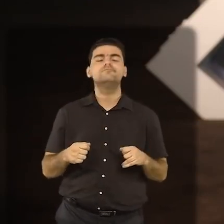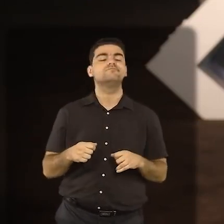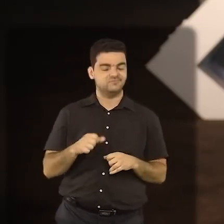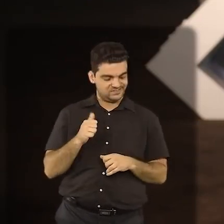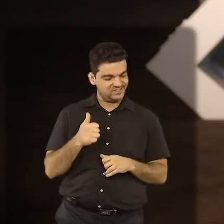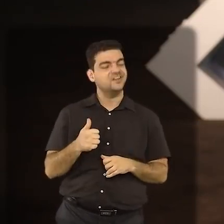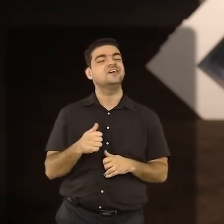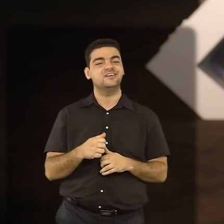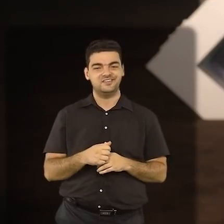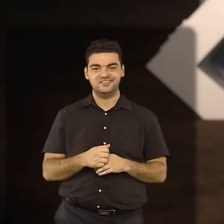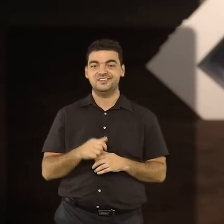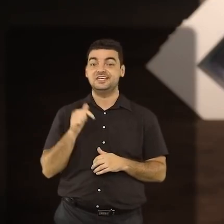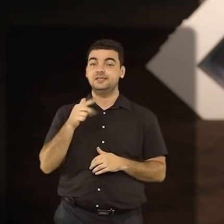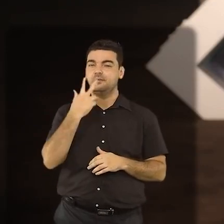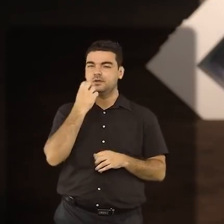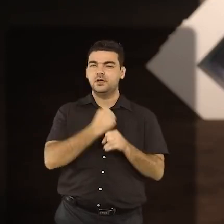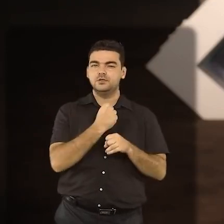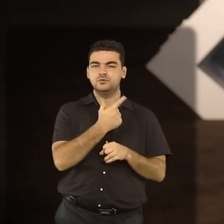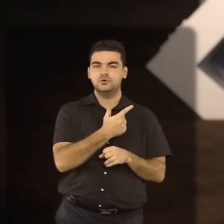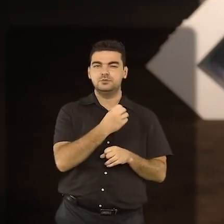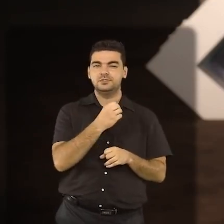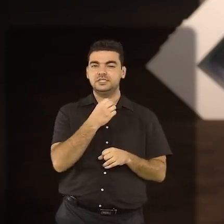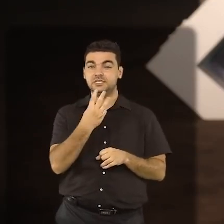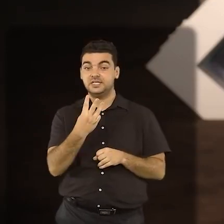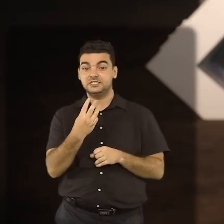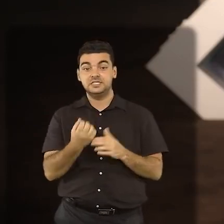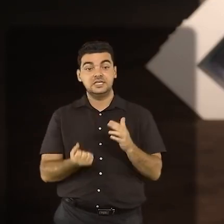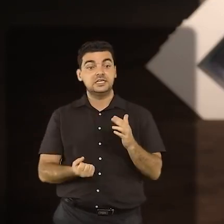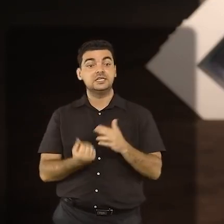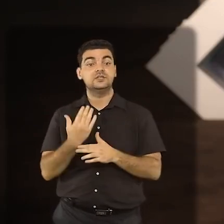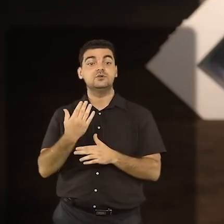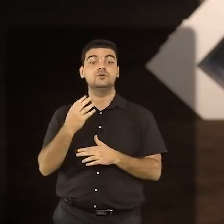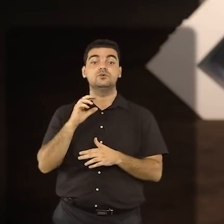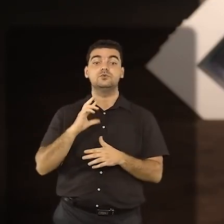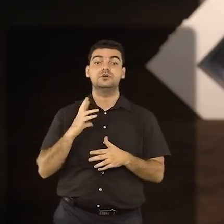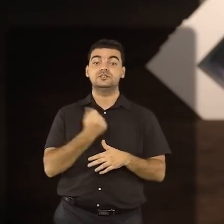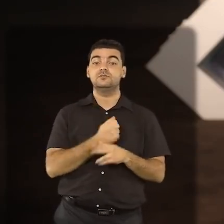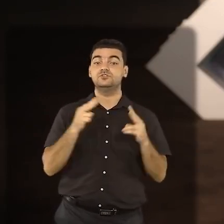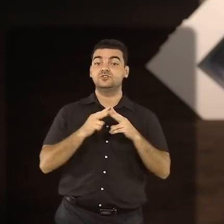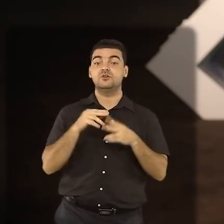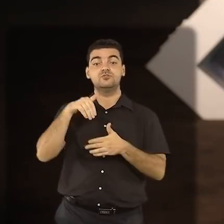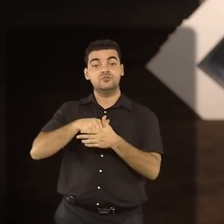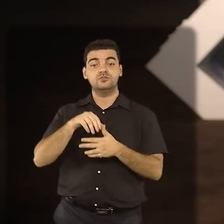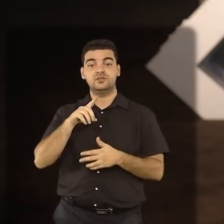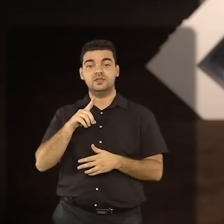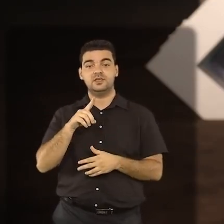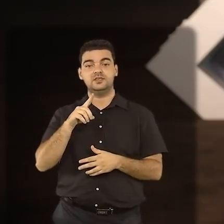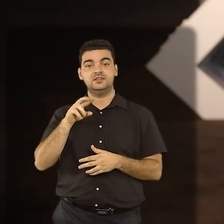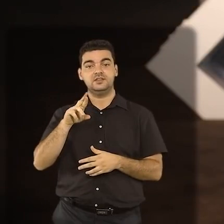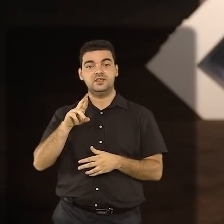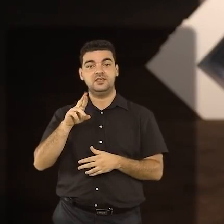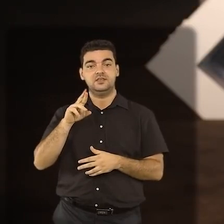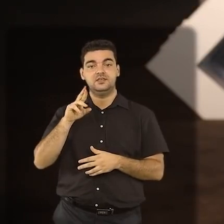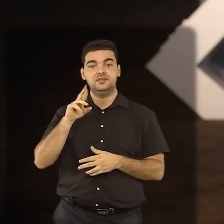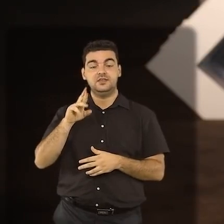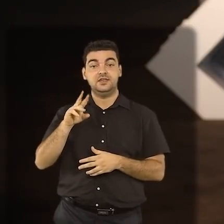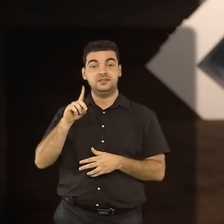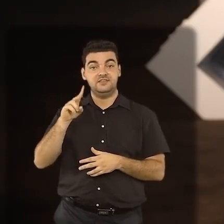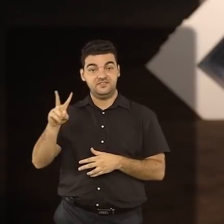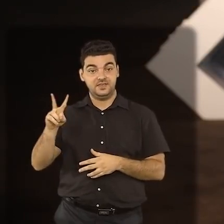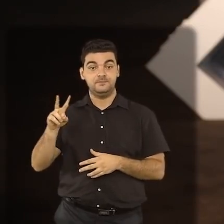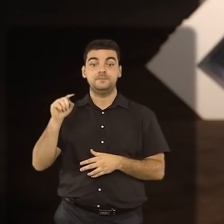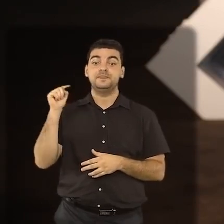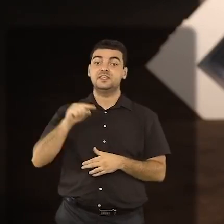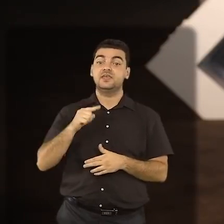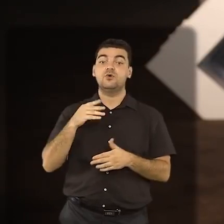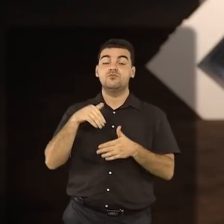simples. Em 2003, foi criado o Registro Digital do Voto, RDV, que preserva o voto